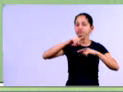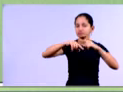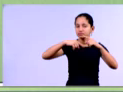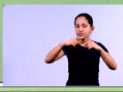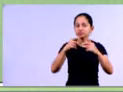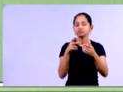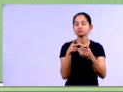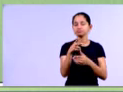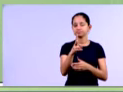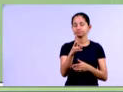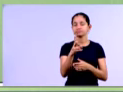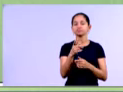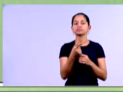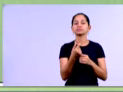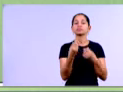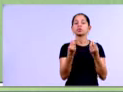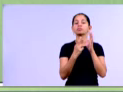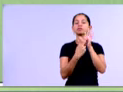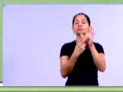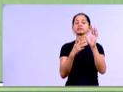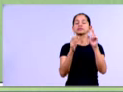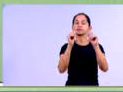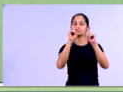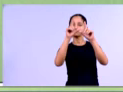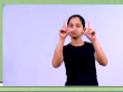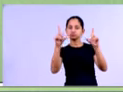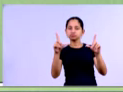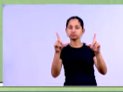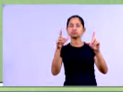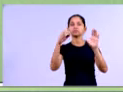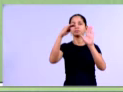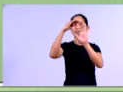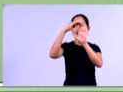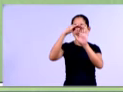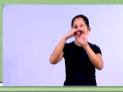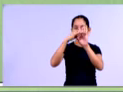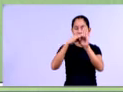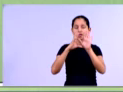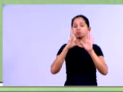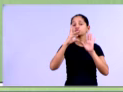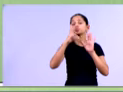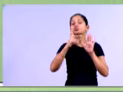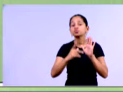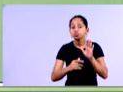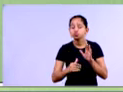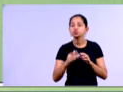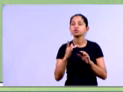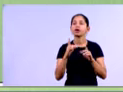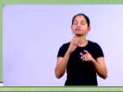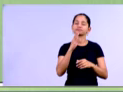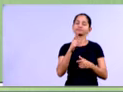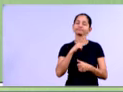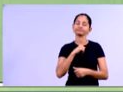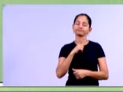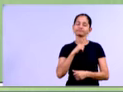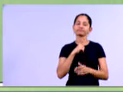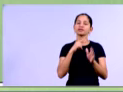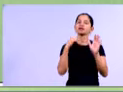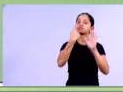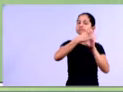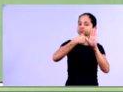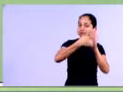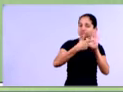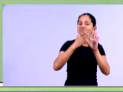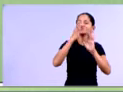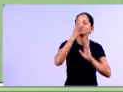essa demonstração, ó. Então, nós vimos aqui, né, já sublinhado, o percentual,